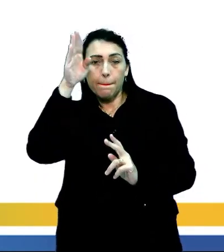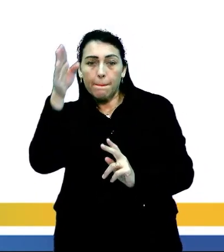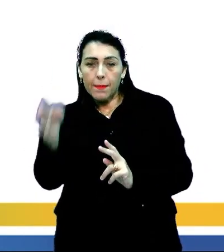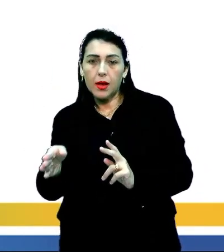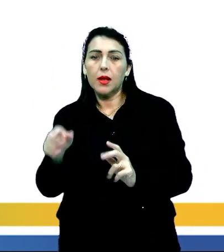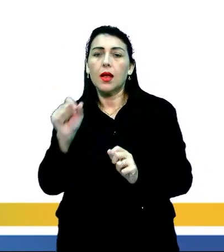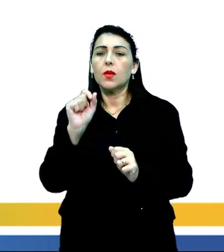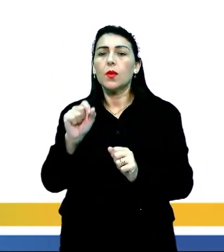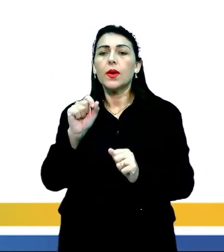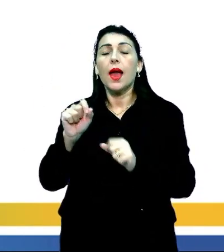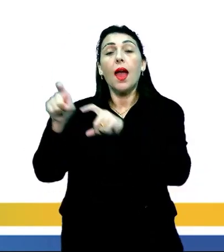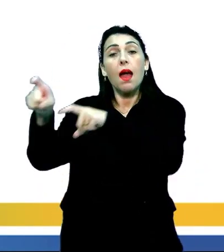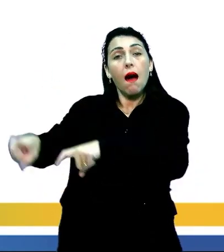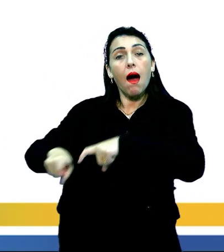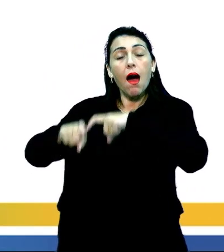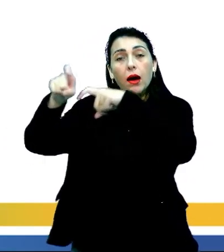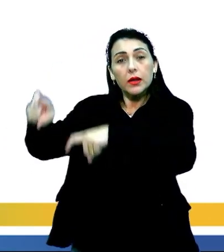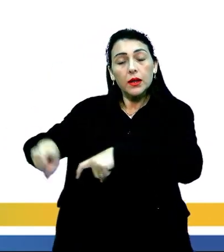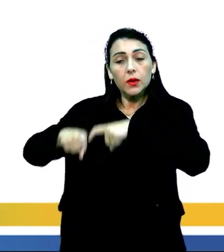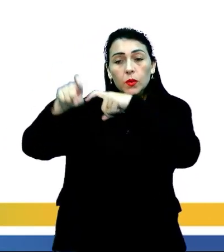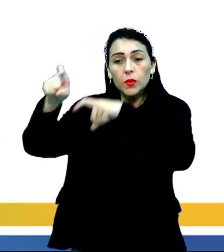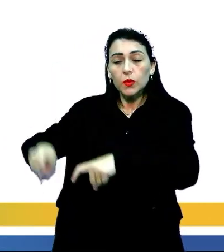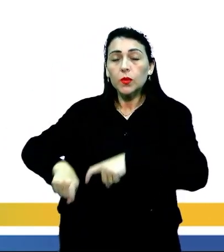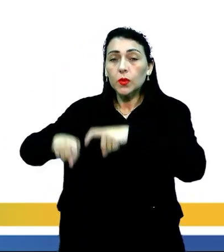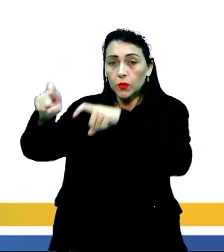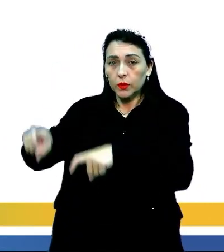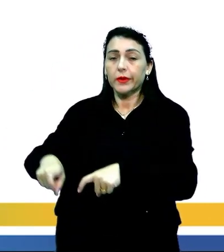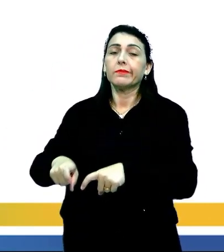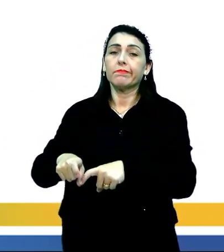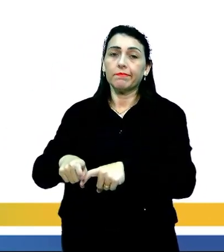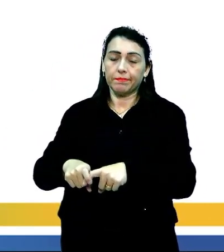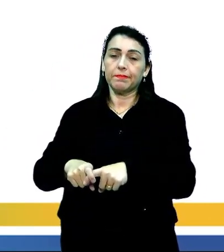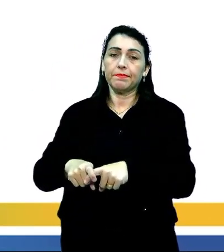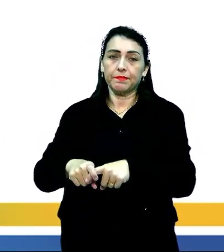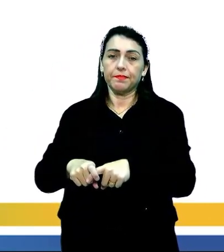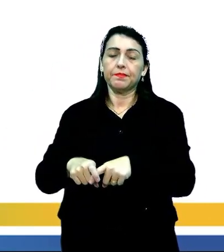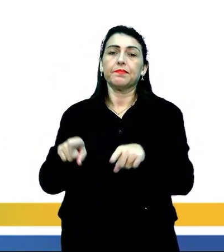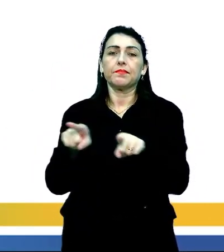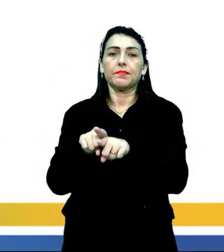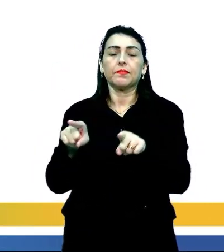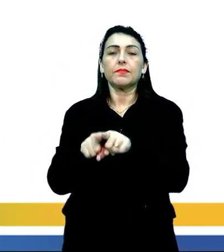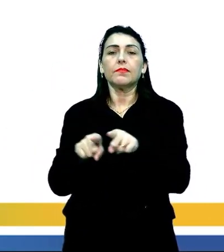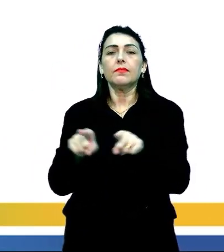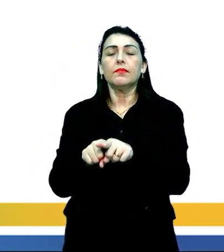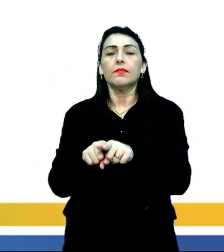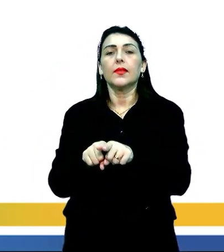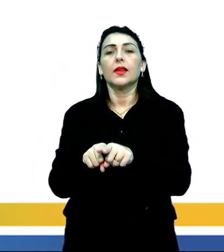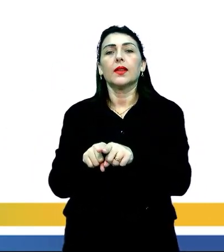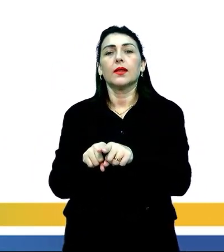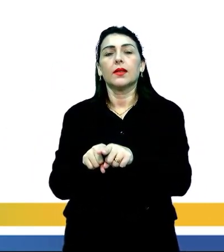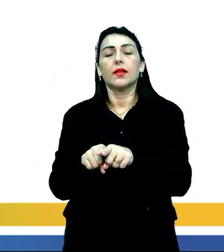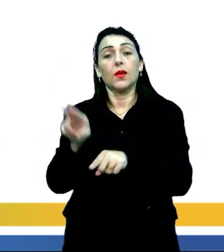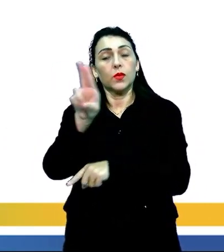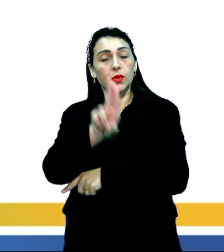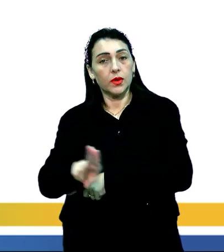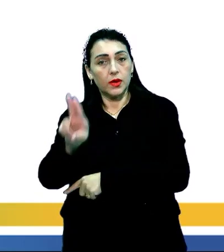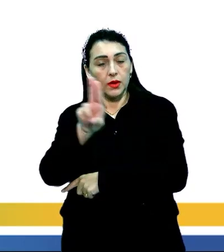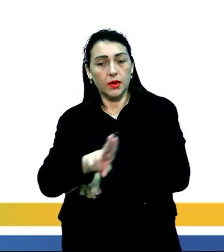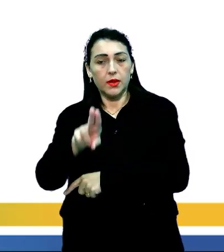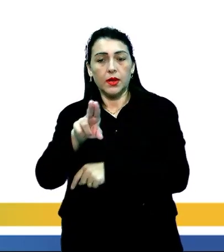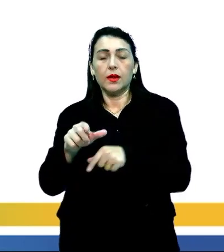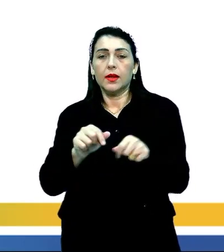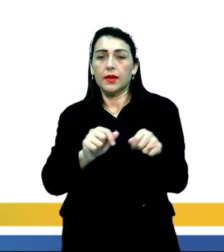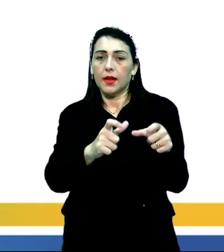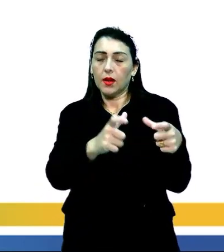degradação aqui, nesse domínio das pradarias, é justamente a agricultura, através da utilização dessa